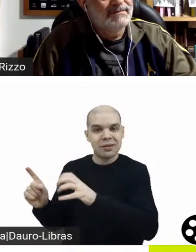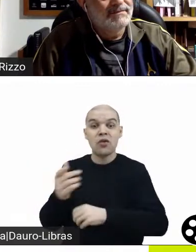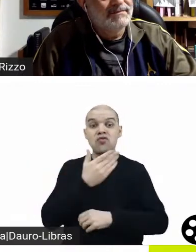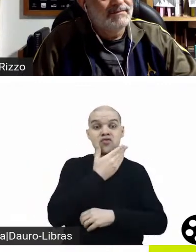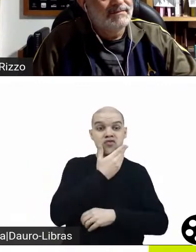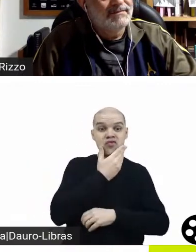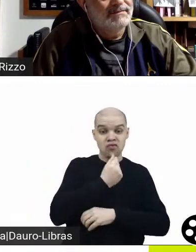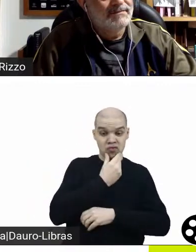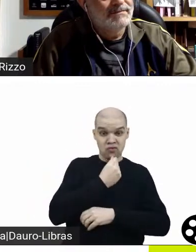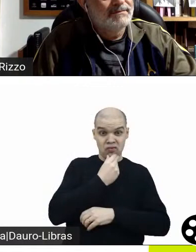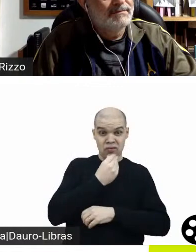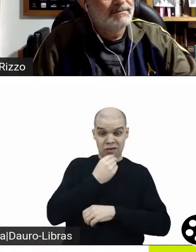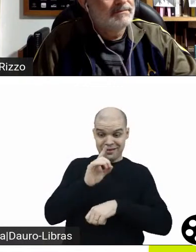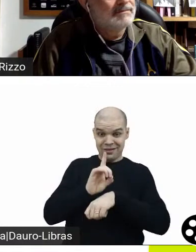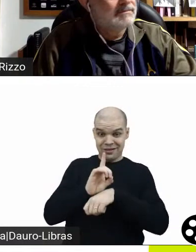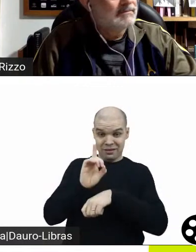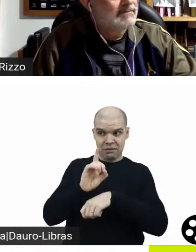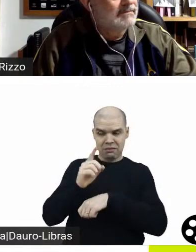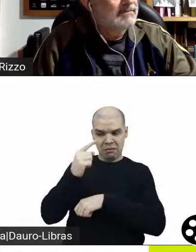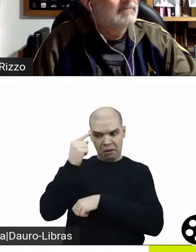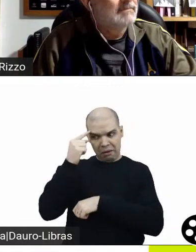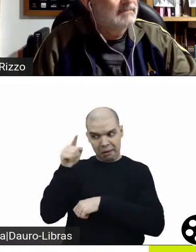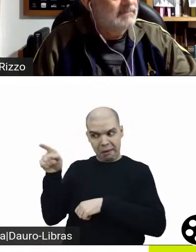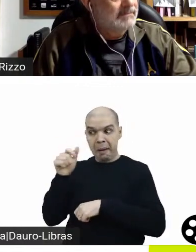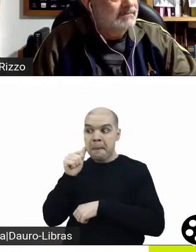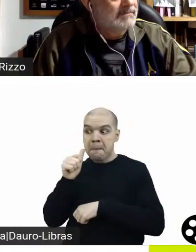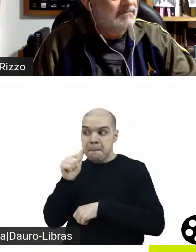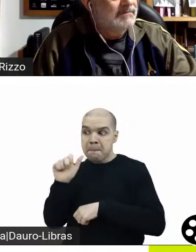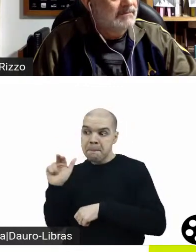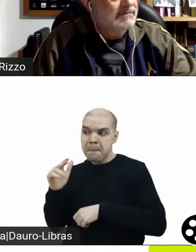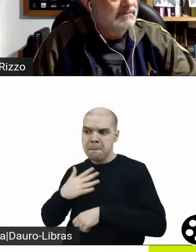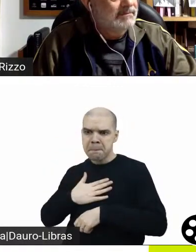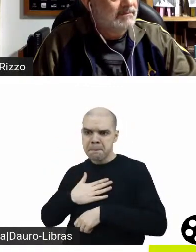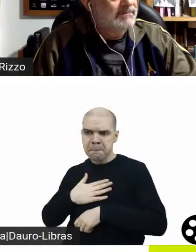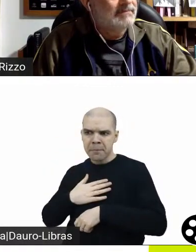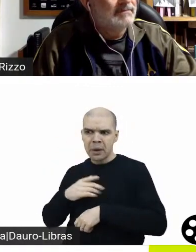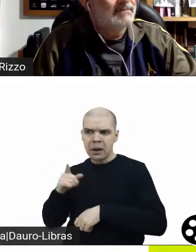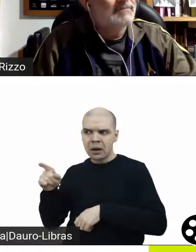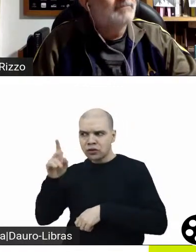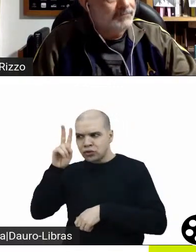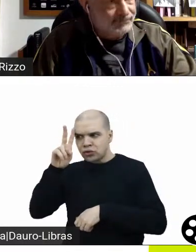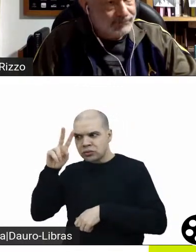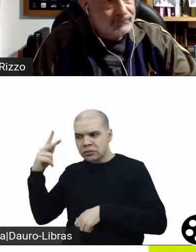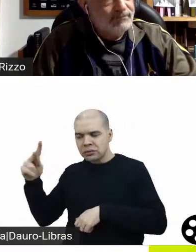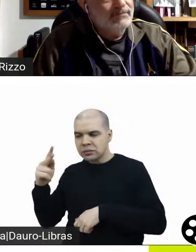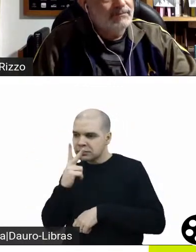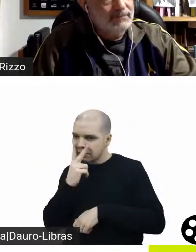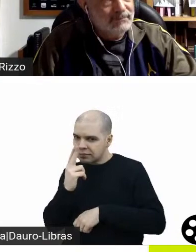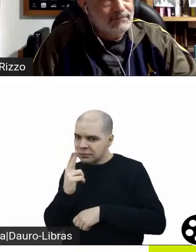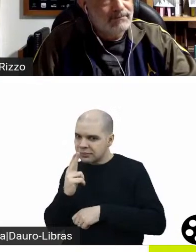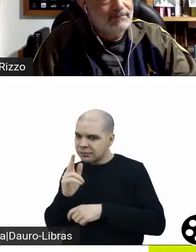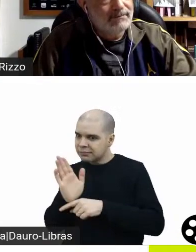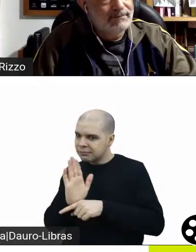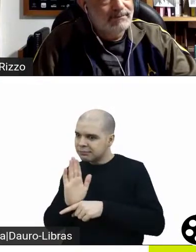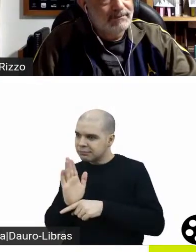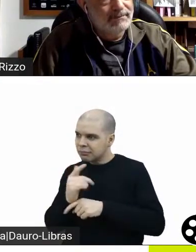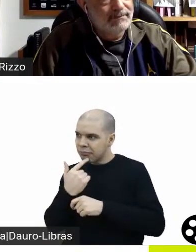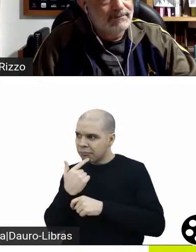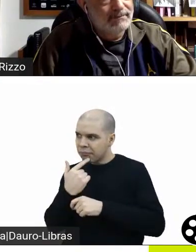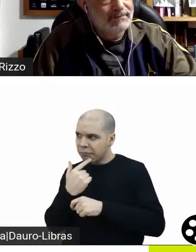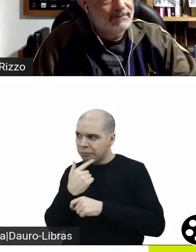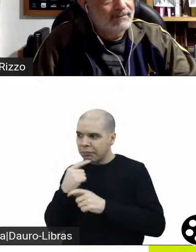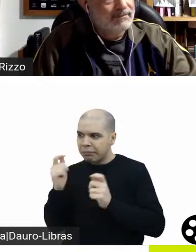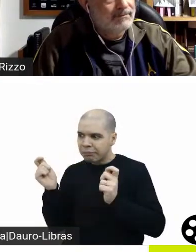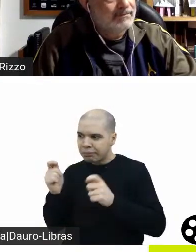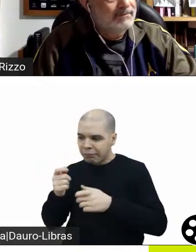diretoras nos trabalhos finais, não sei quantos, 20 anos de carreira, 30 anos de carreira, pego um último filme para analisar, é importante analisar